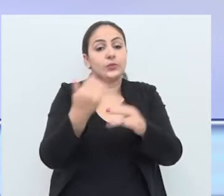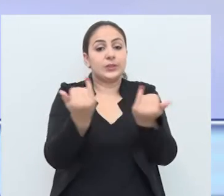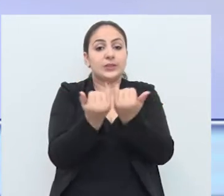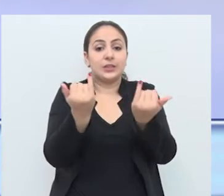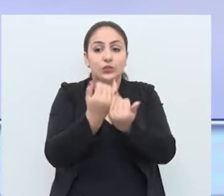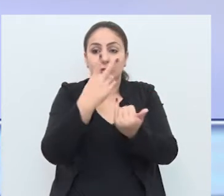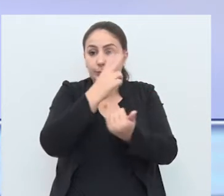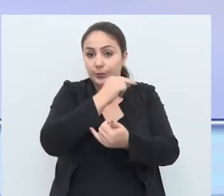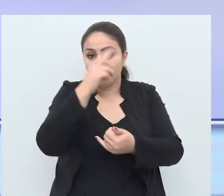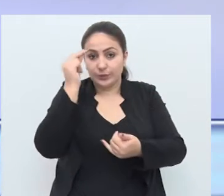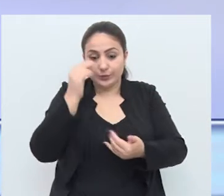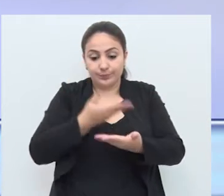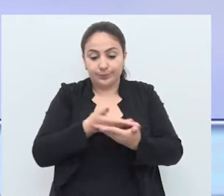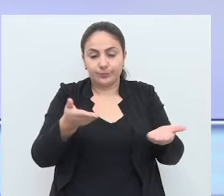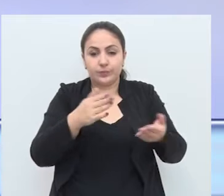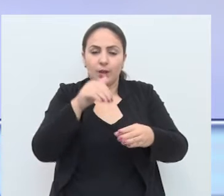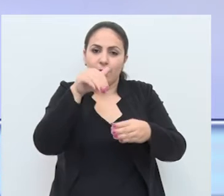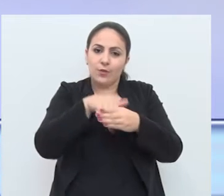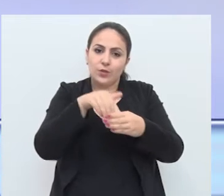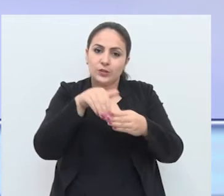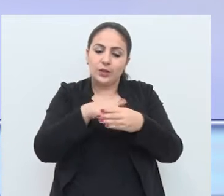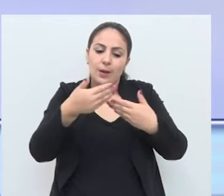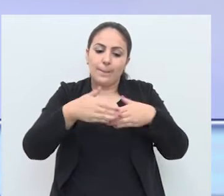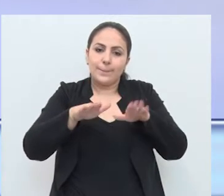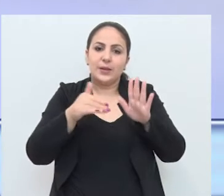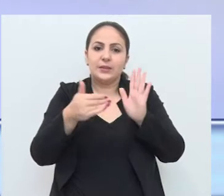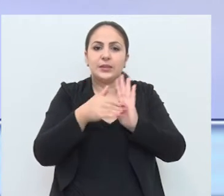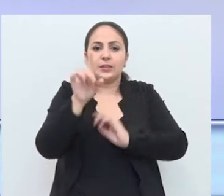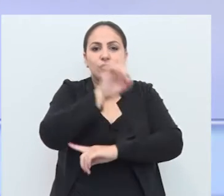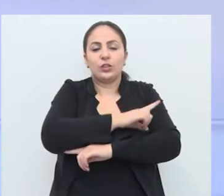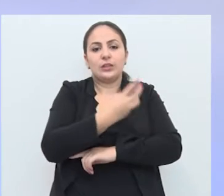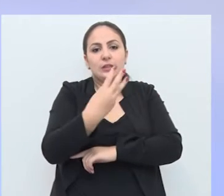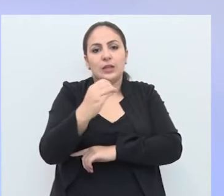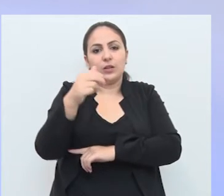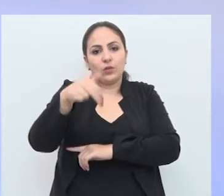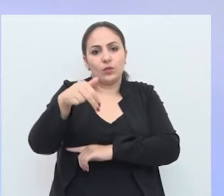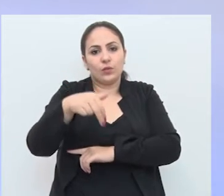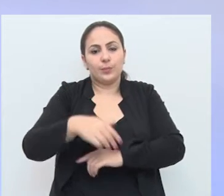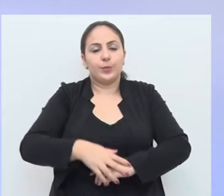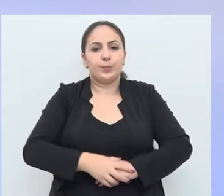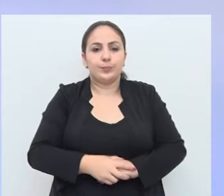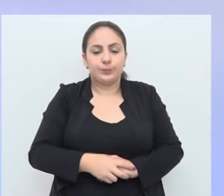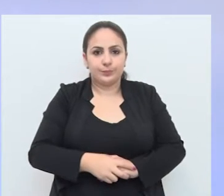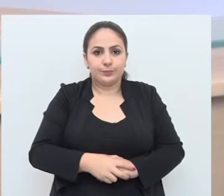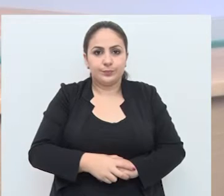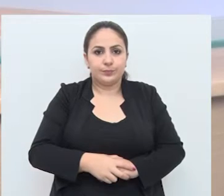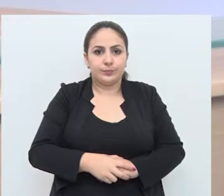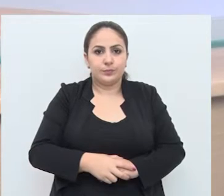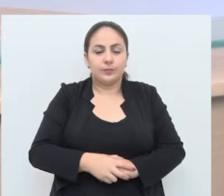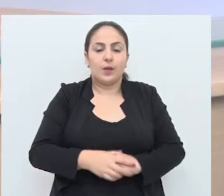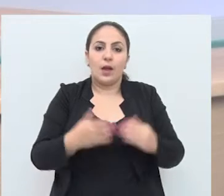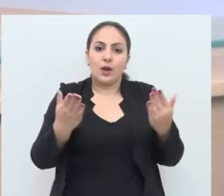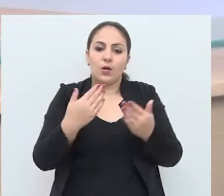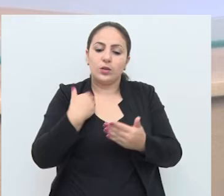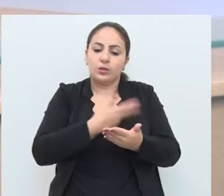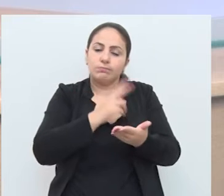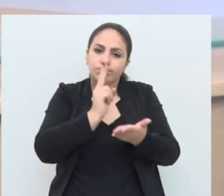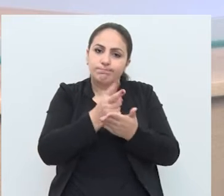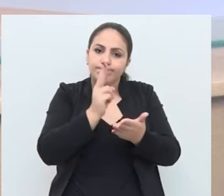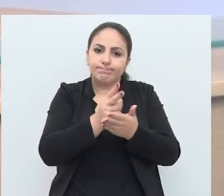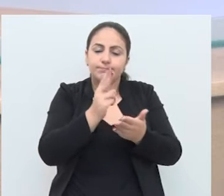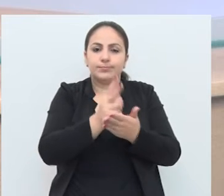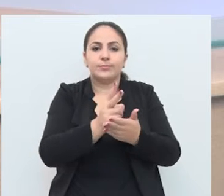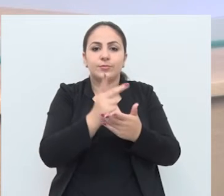entrar no site da Prefeitura. A votação está aberta até o dia 30 de novembro. E agora nós